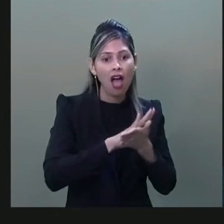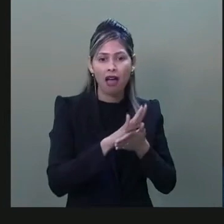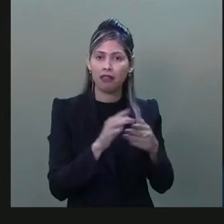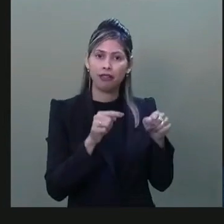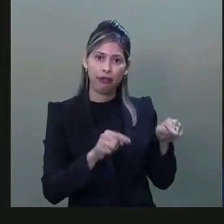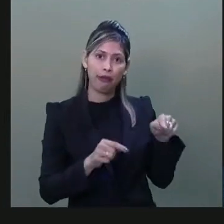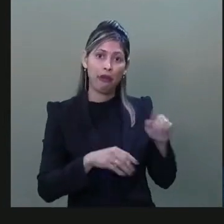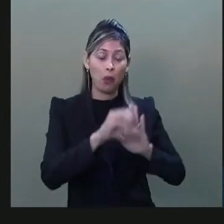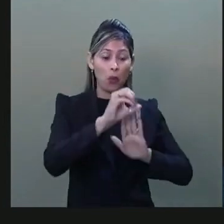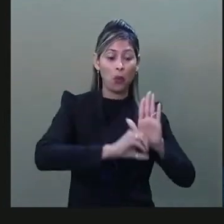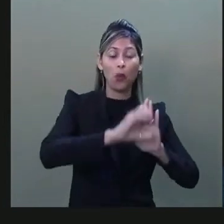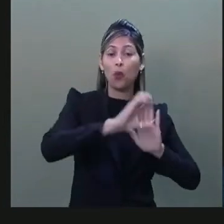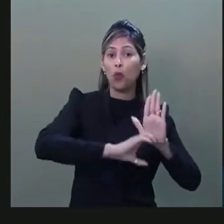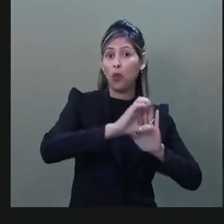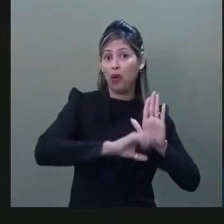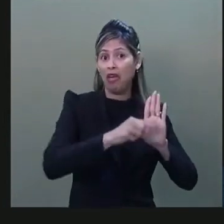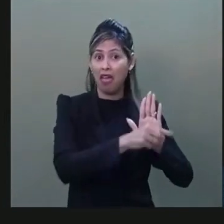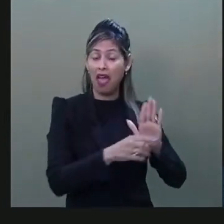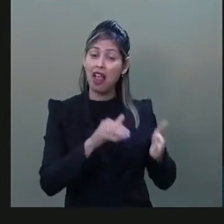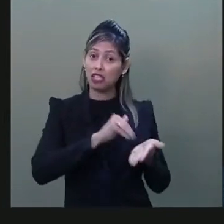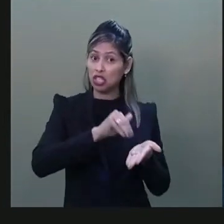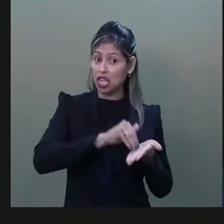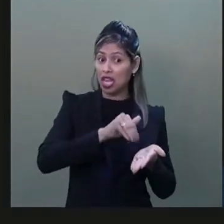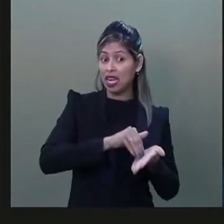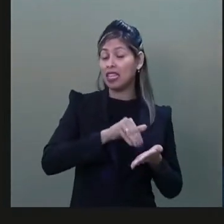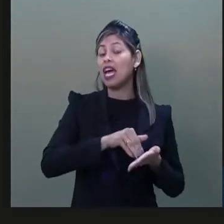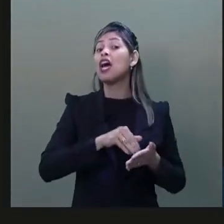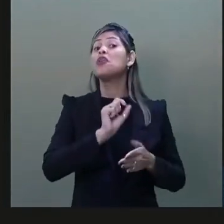da Unicecretário de Comunicação do Estado do Maranhão.